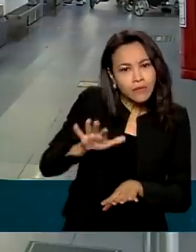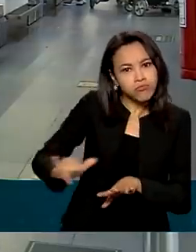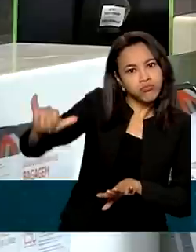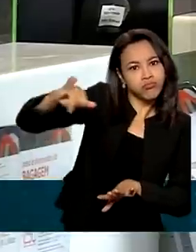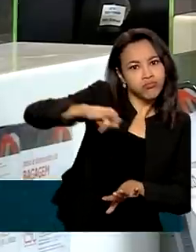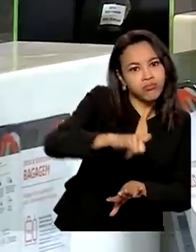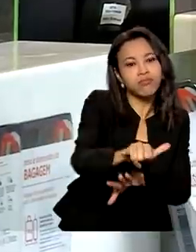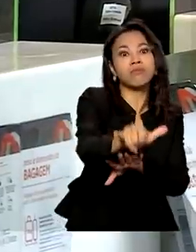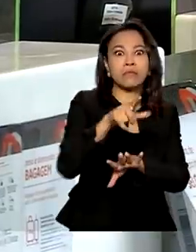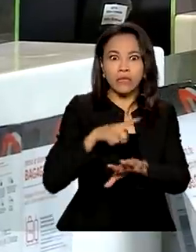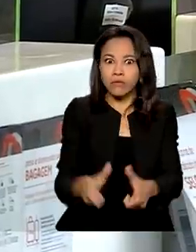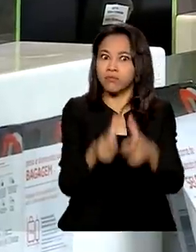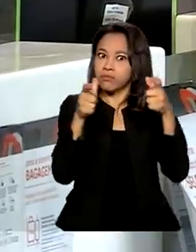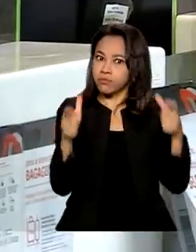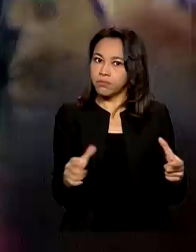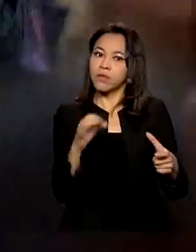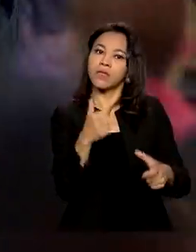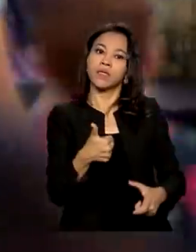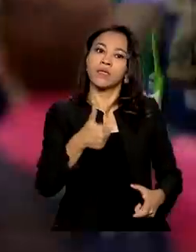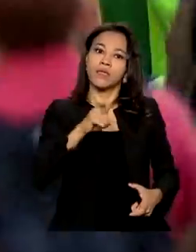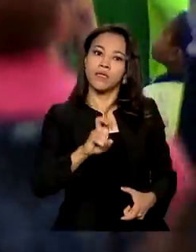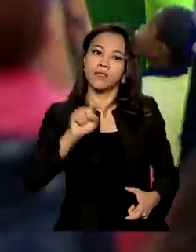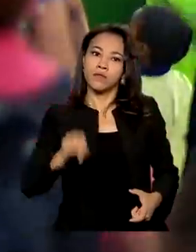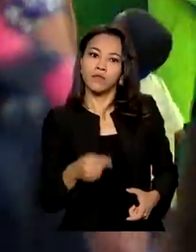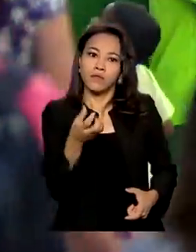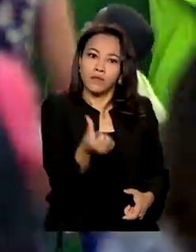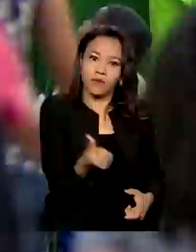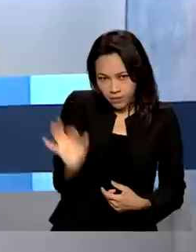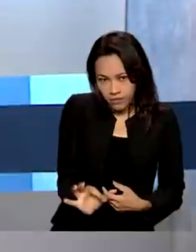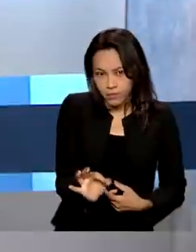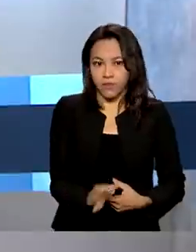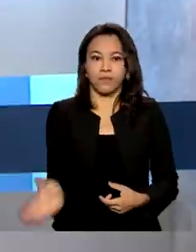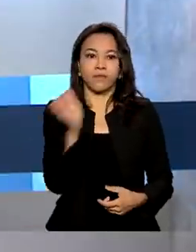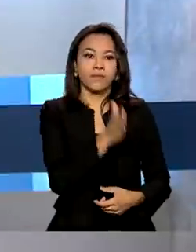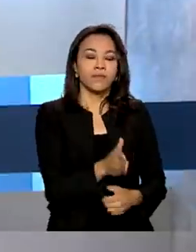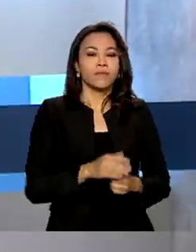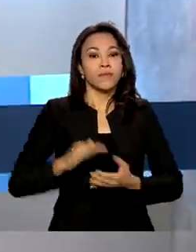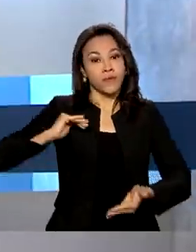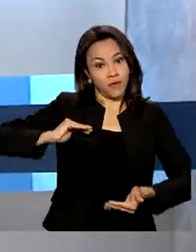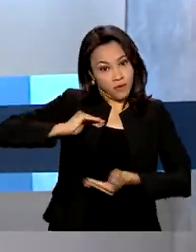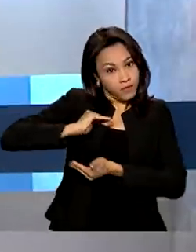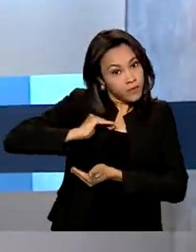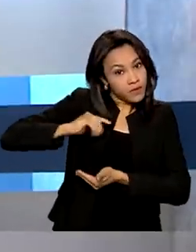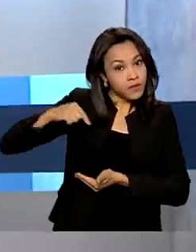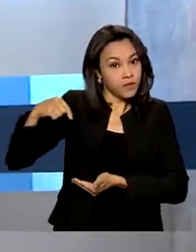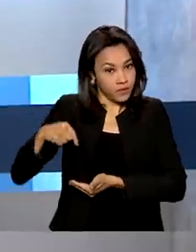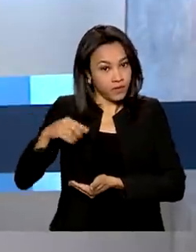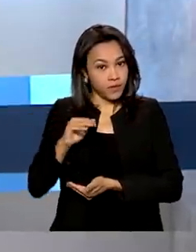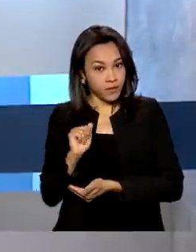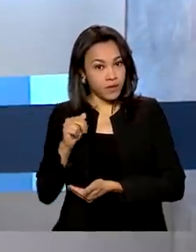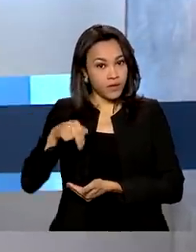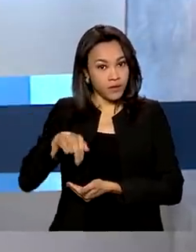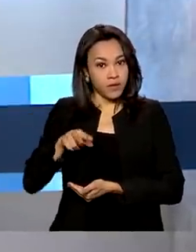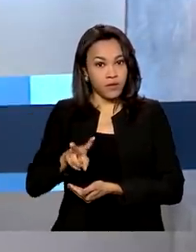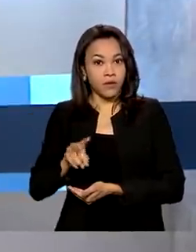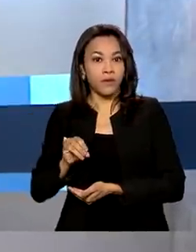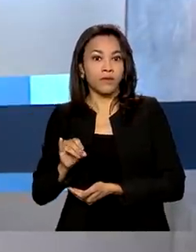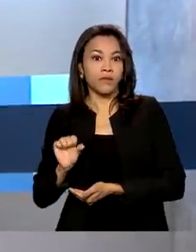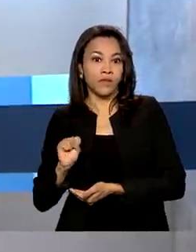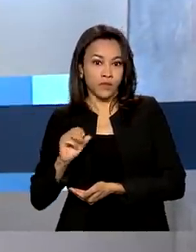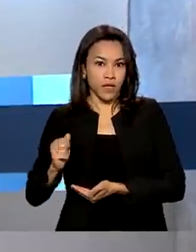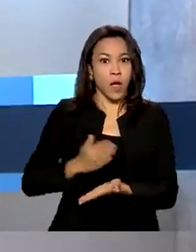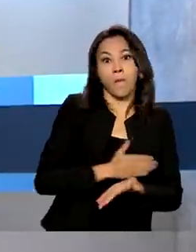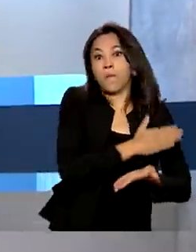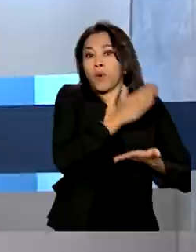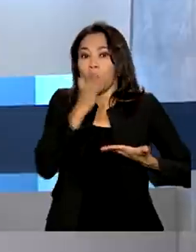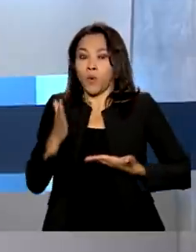aéreo registrou expansão de 15,6%. A Anvisa, a Agência Nacional de Vigilância Sanitária, prorrogou